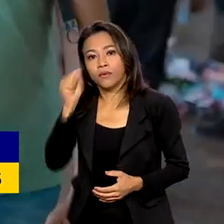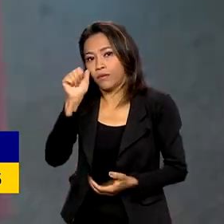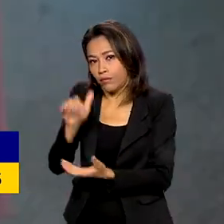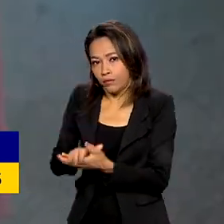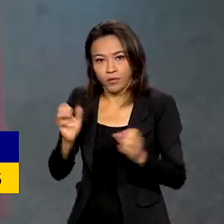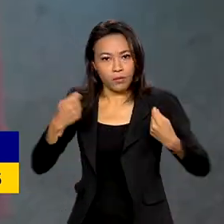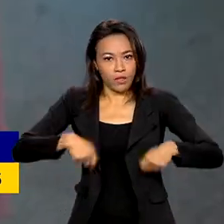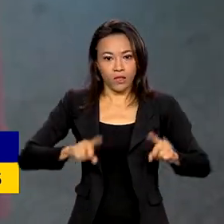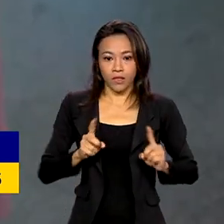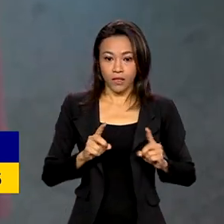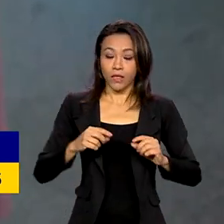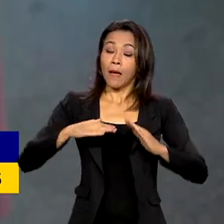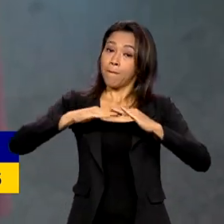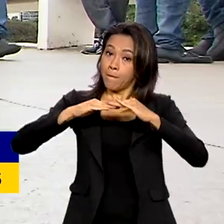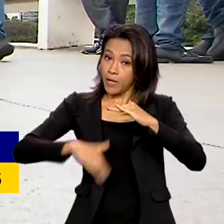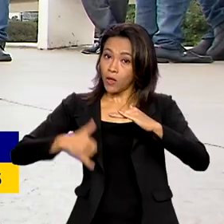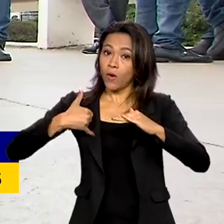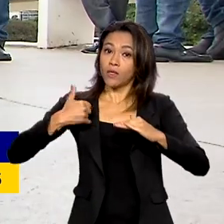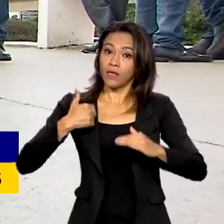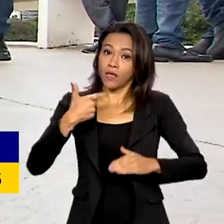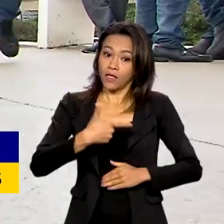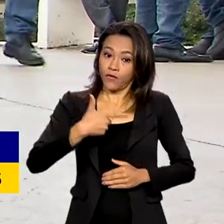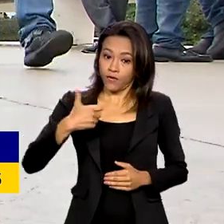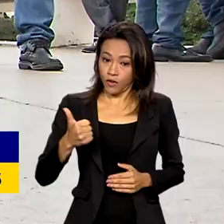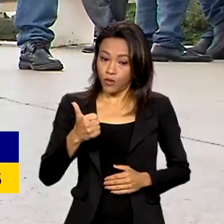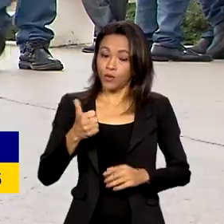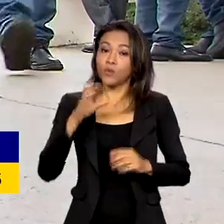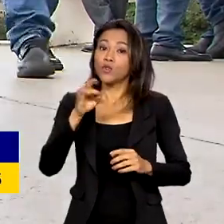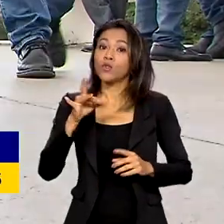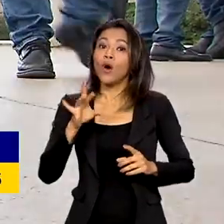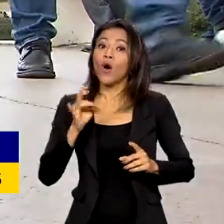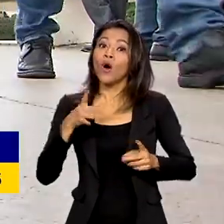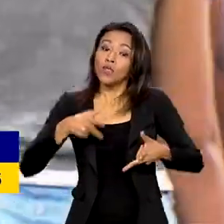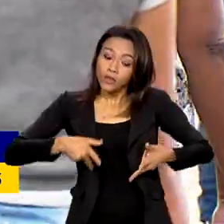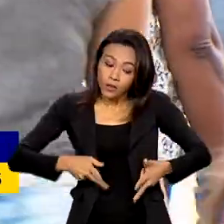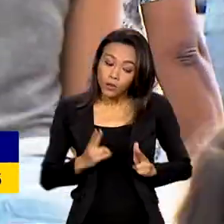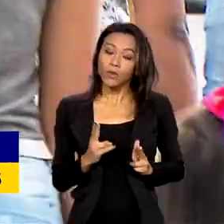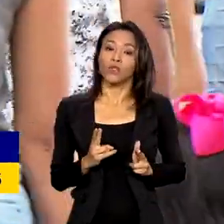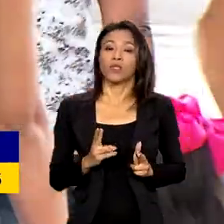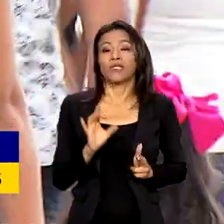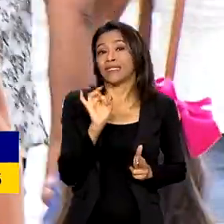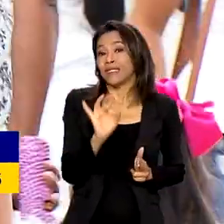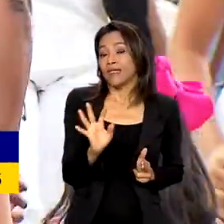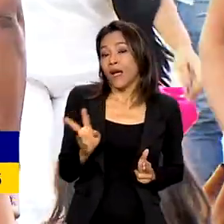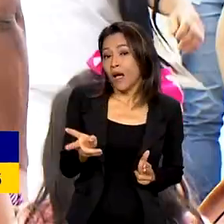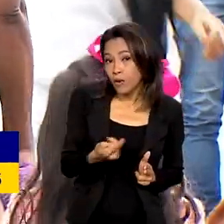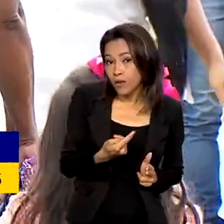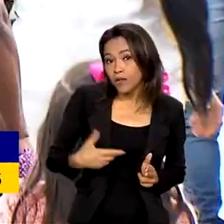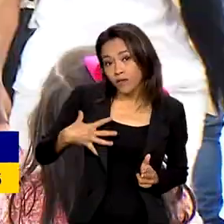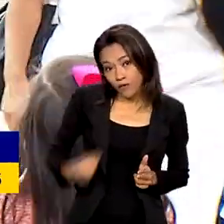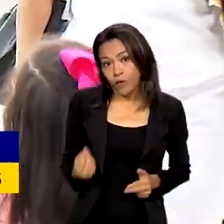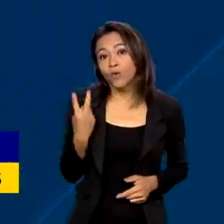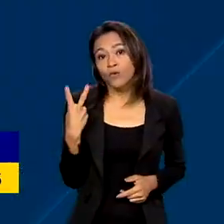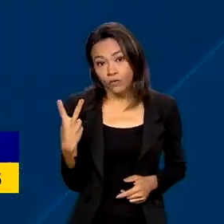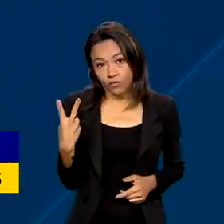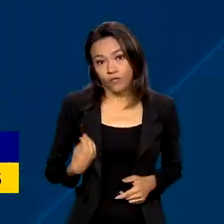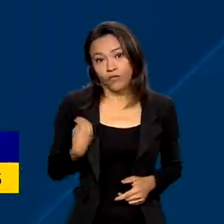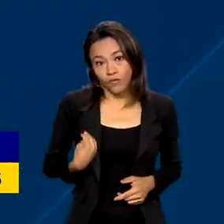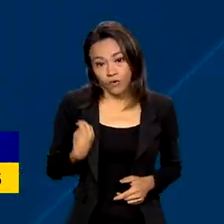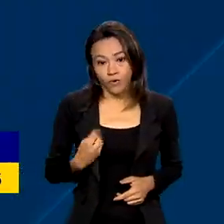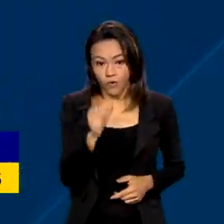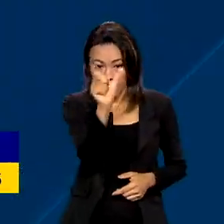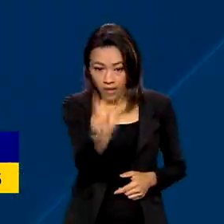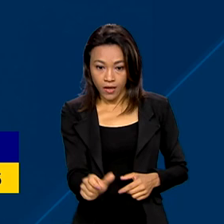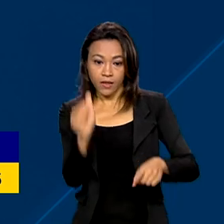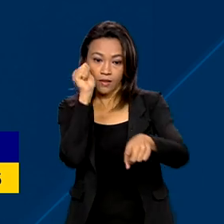exigida. Menores de 21 anos só poderão optar pelos métodos cirúrgicos no caso de já terem dois filhos vivos. A